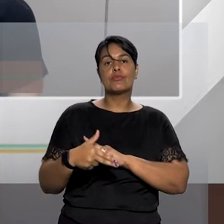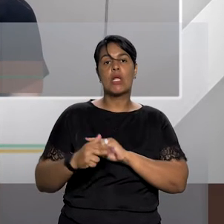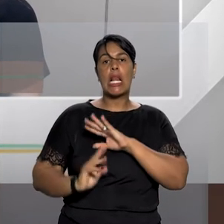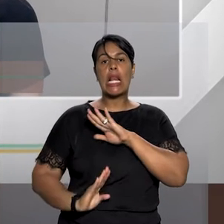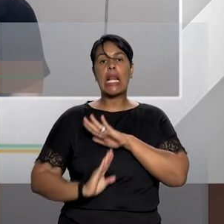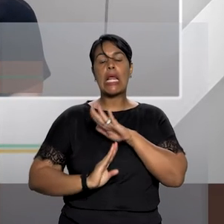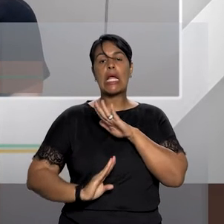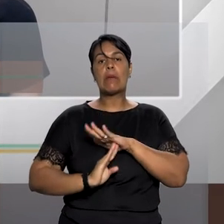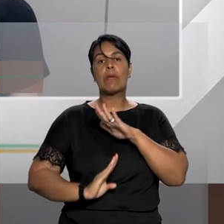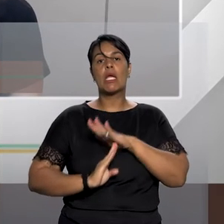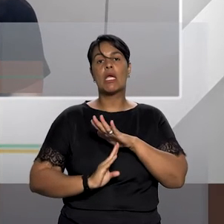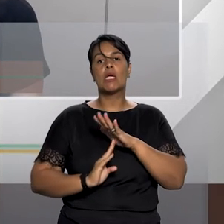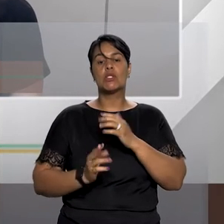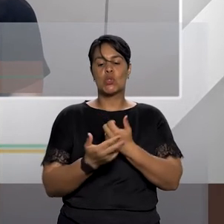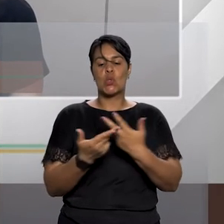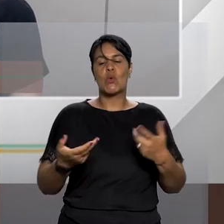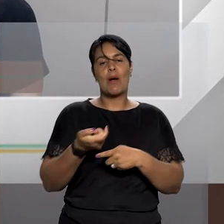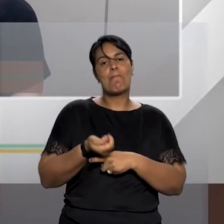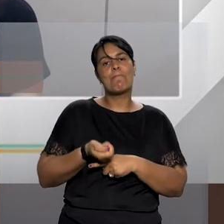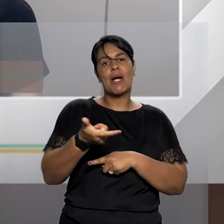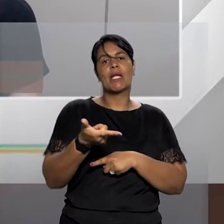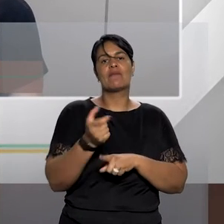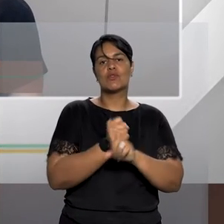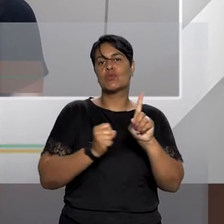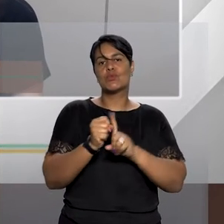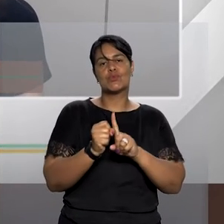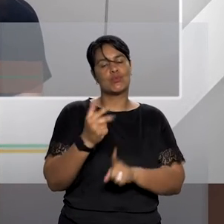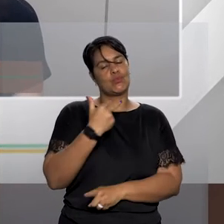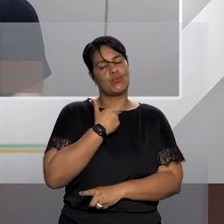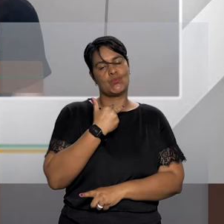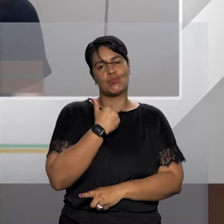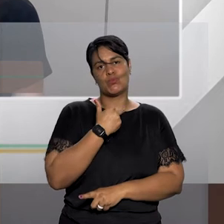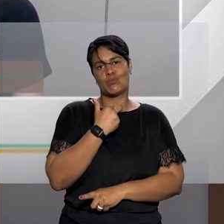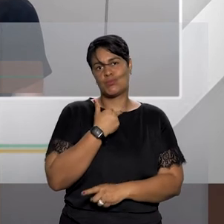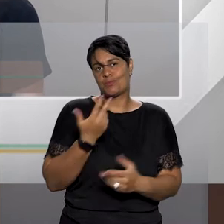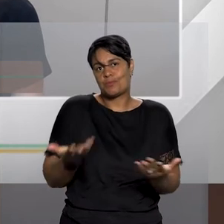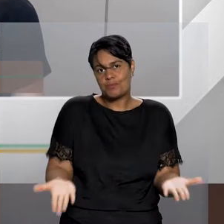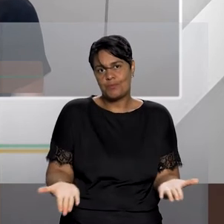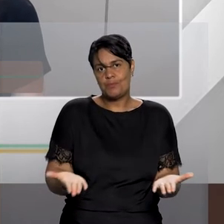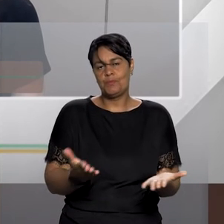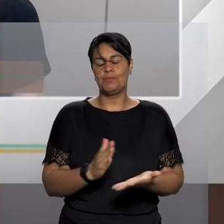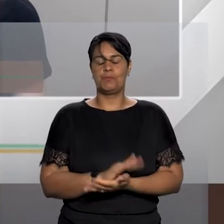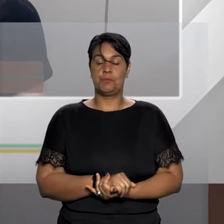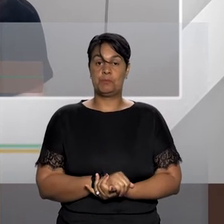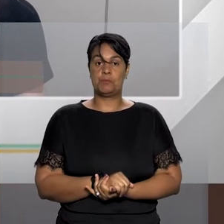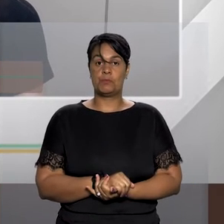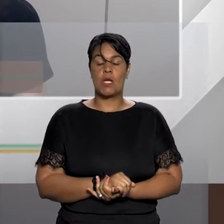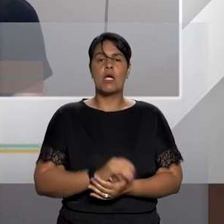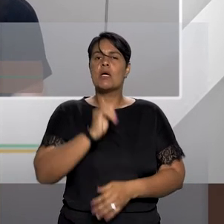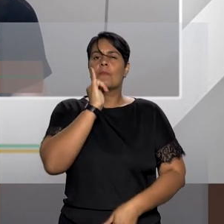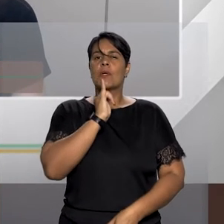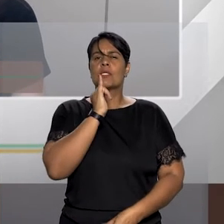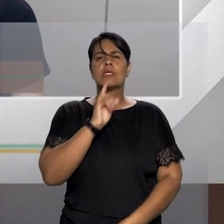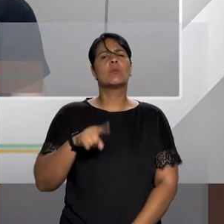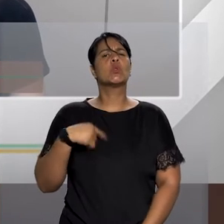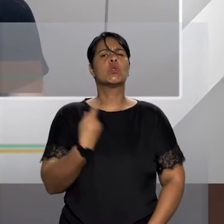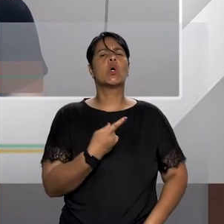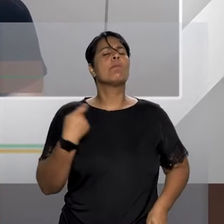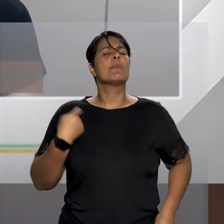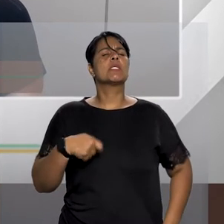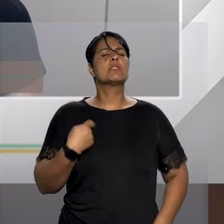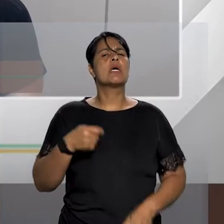social dessa estrutura, dessa medida. Então o que que nós precisamos perceber?